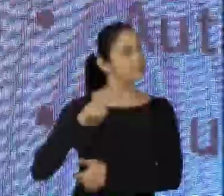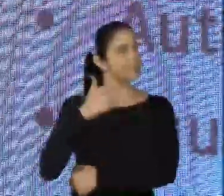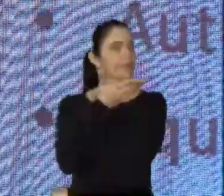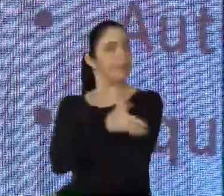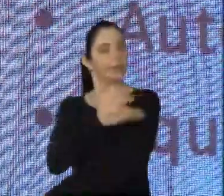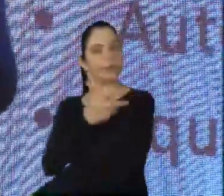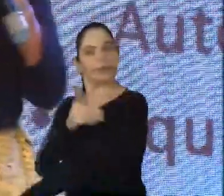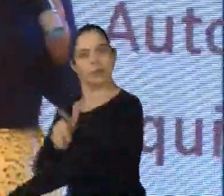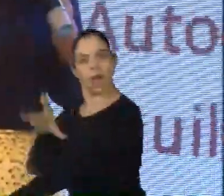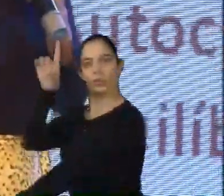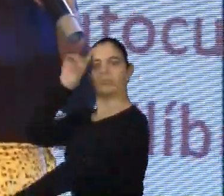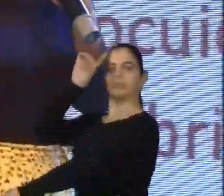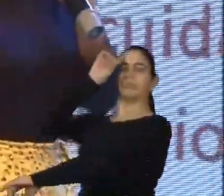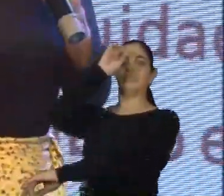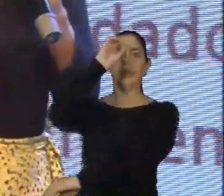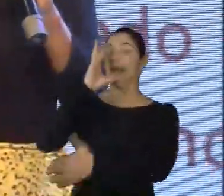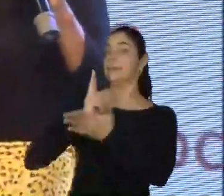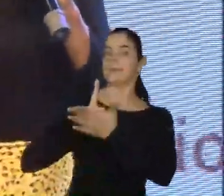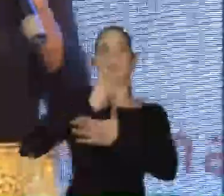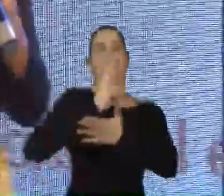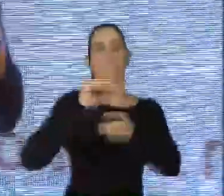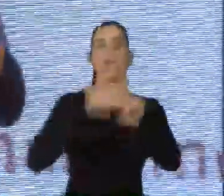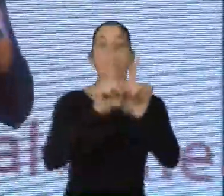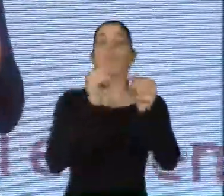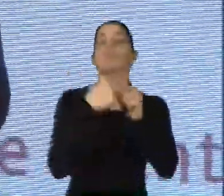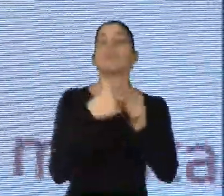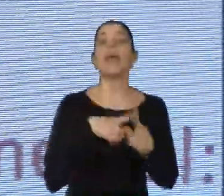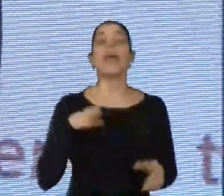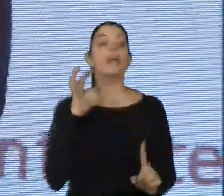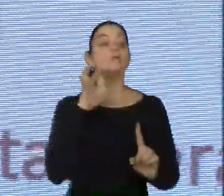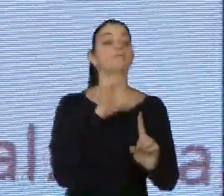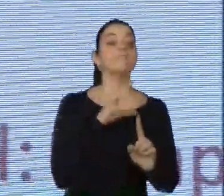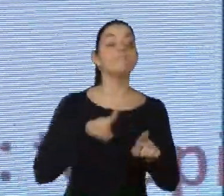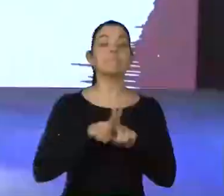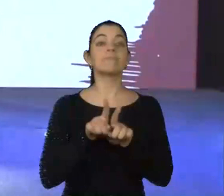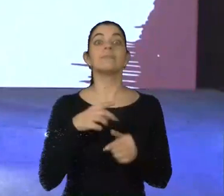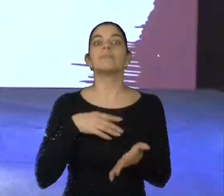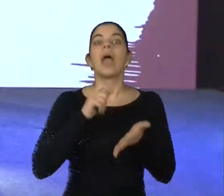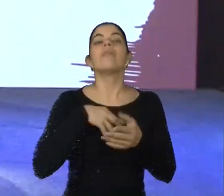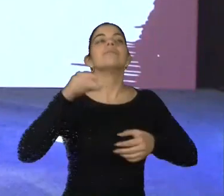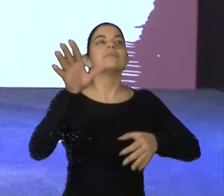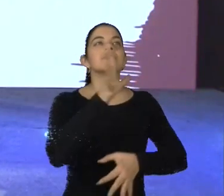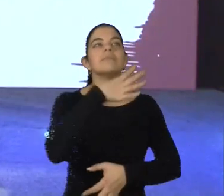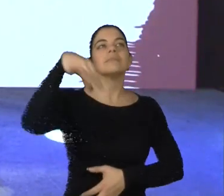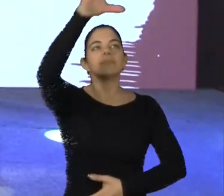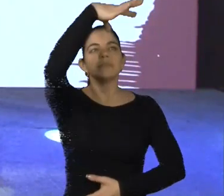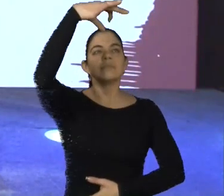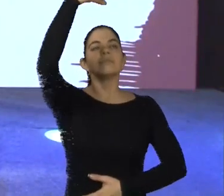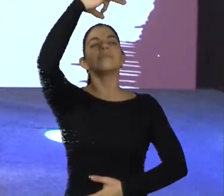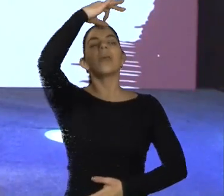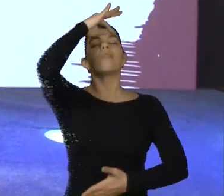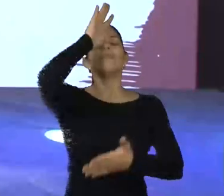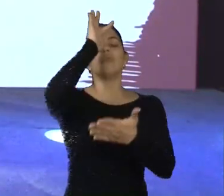espiritualidade, eu poderia falar 30 minutos aqui só sobre o efeito epigenético da espiritualidade, seja qual for o credo,